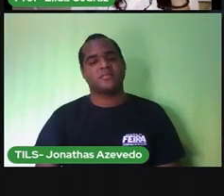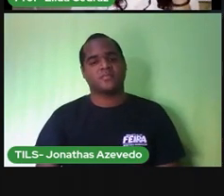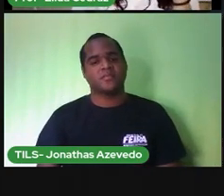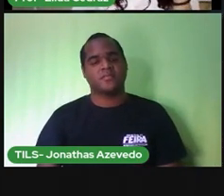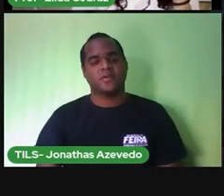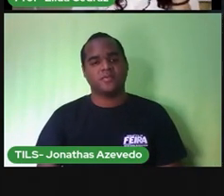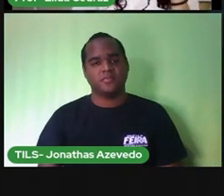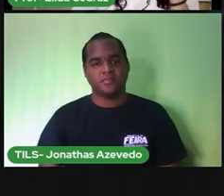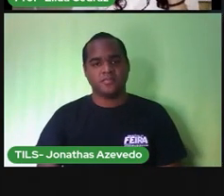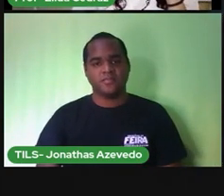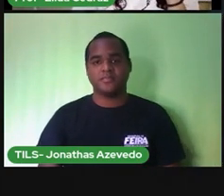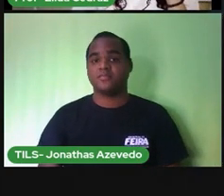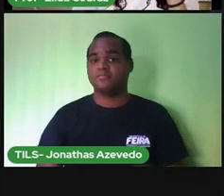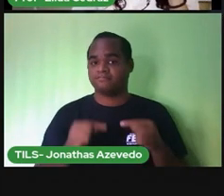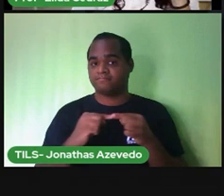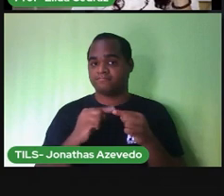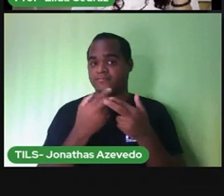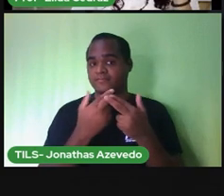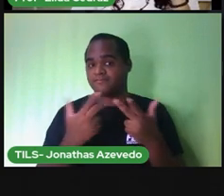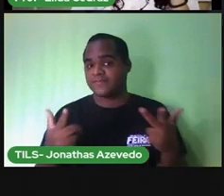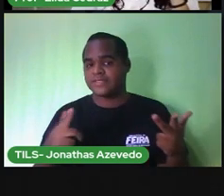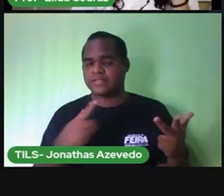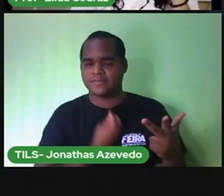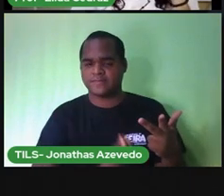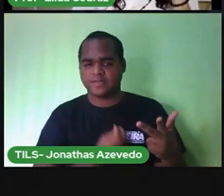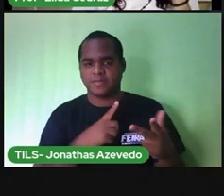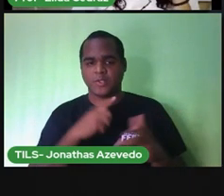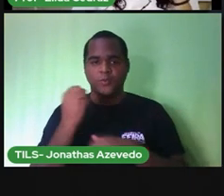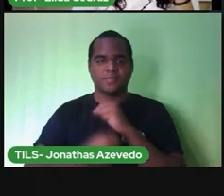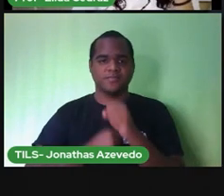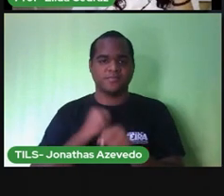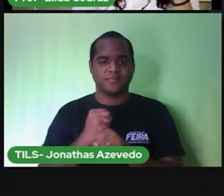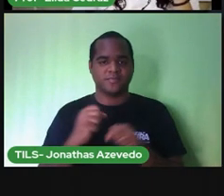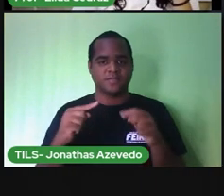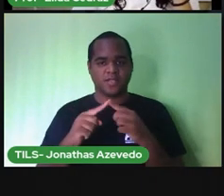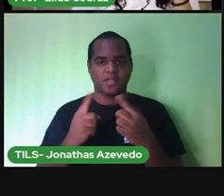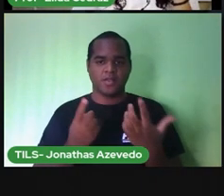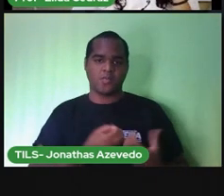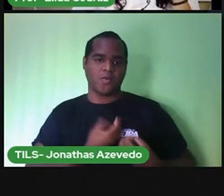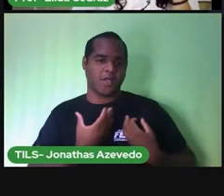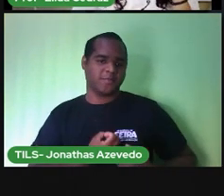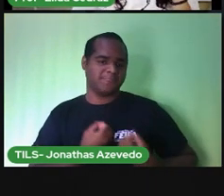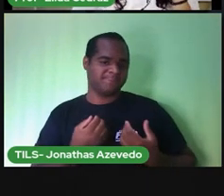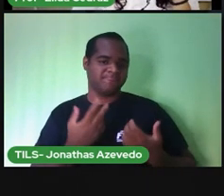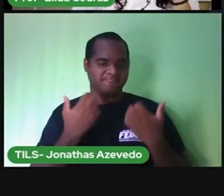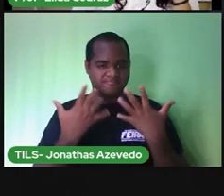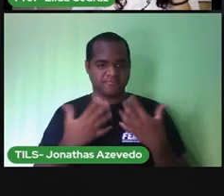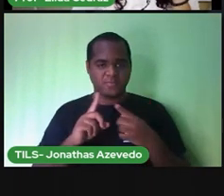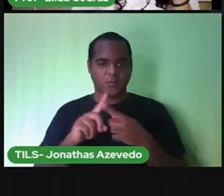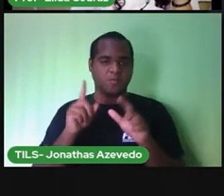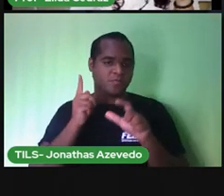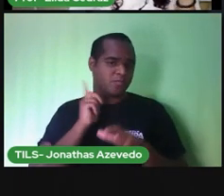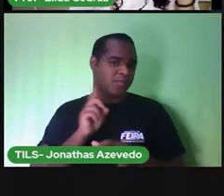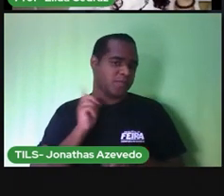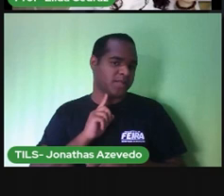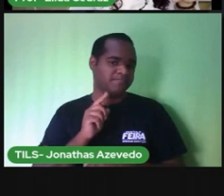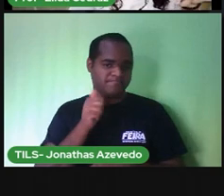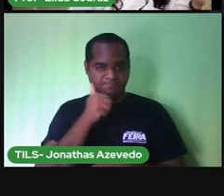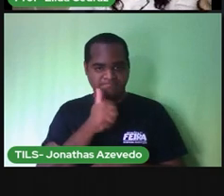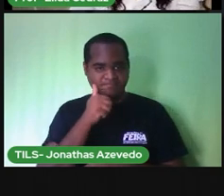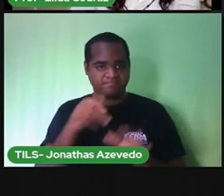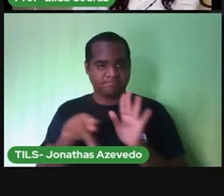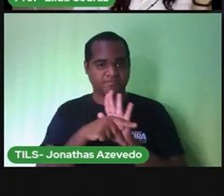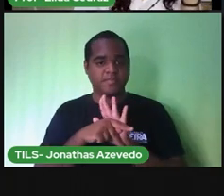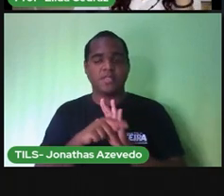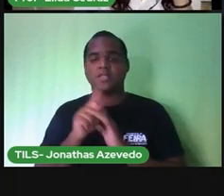As estações do ano. Aqui é um poema de Filomena Maria da Silva, lá de Minas Gerais. Esse